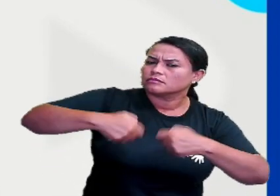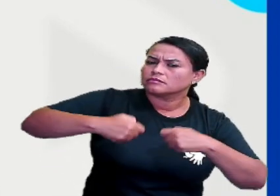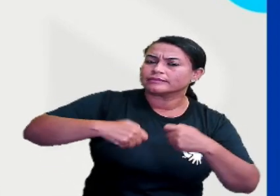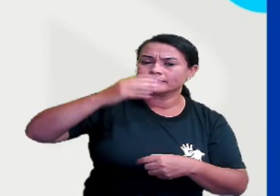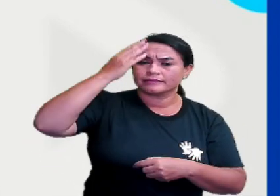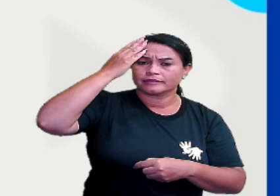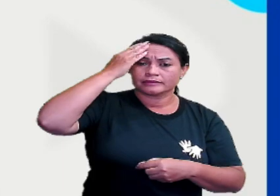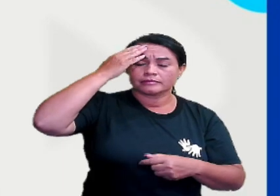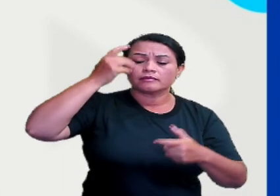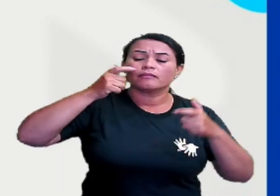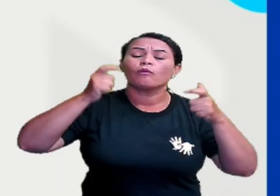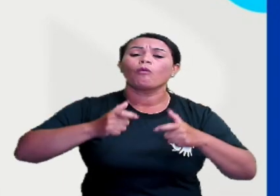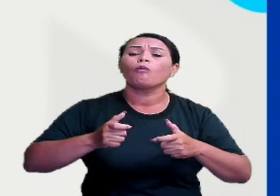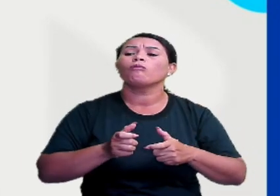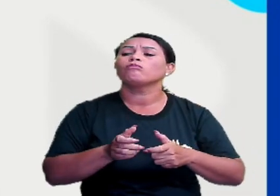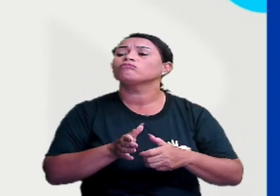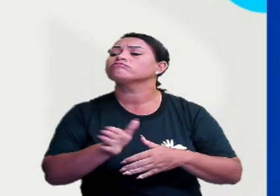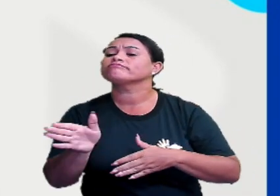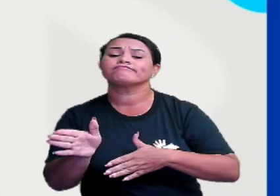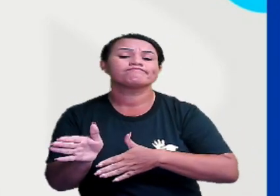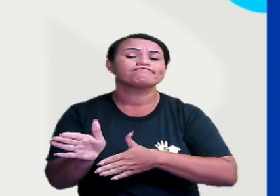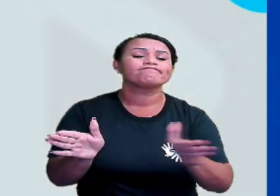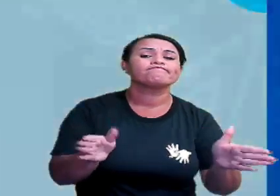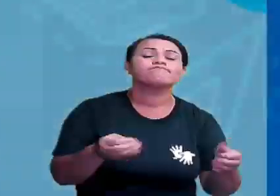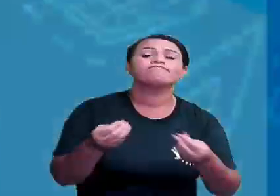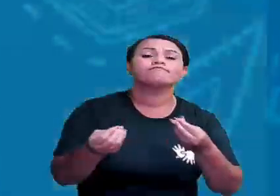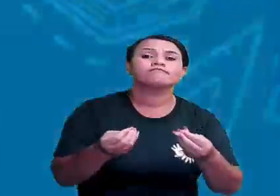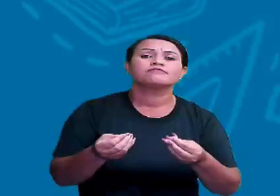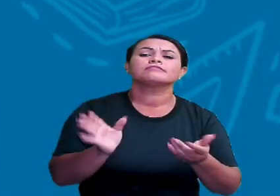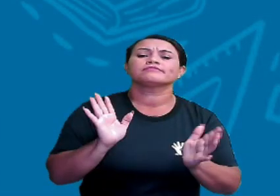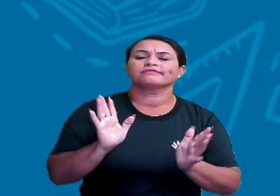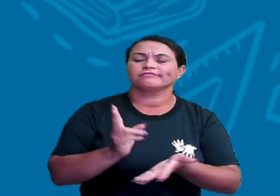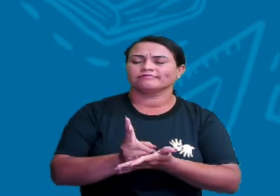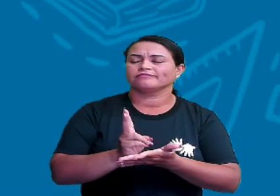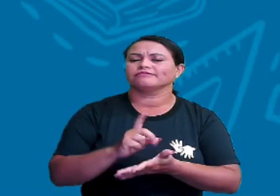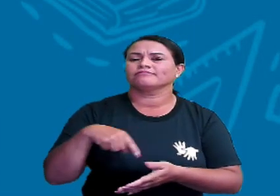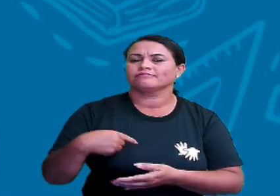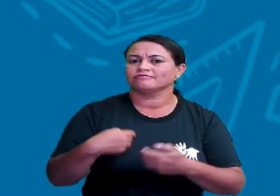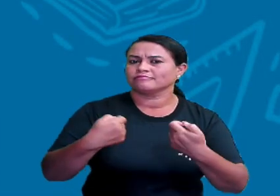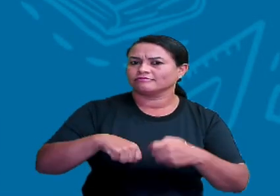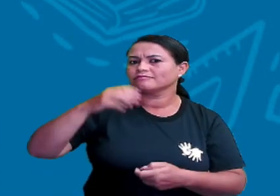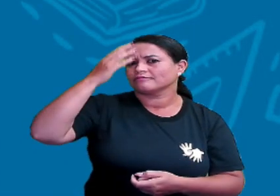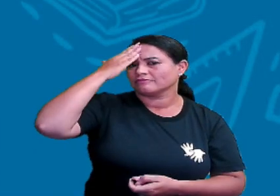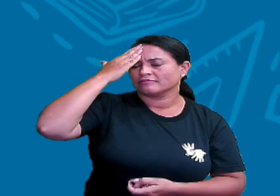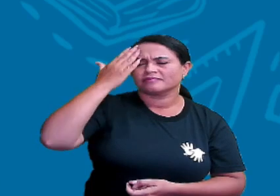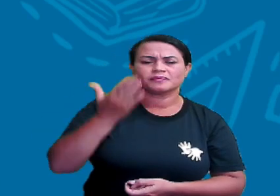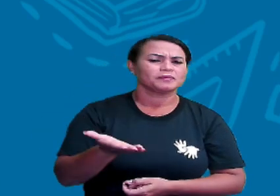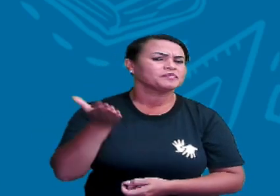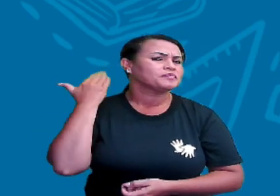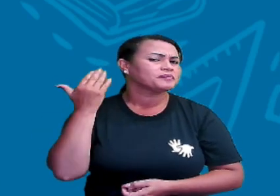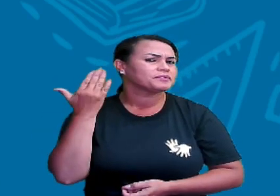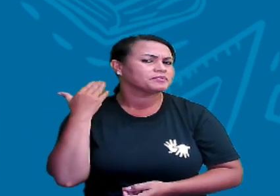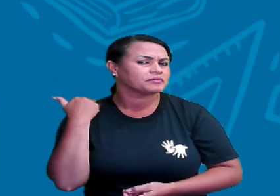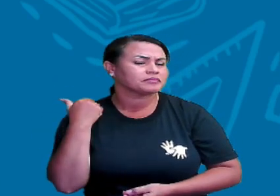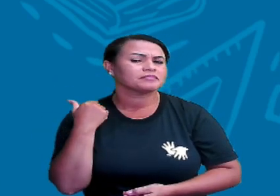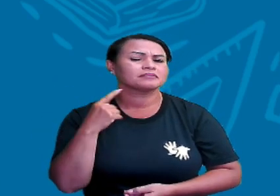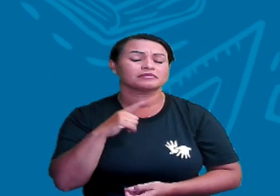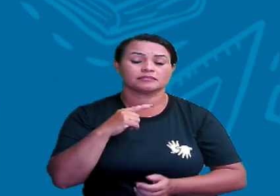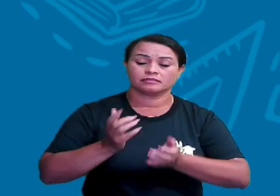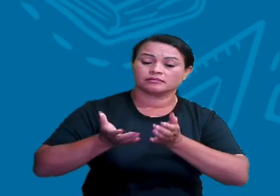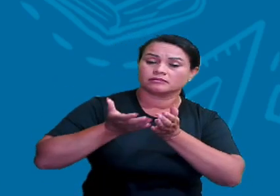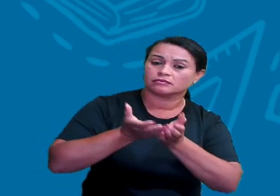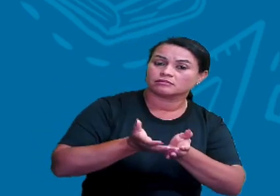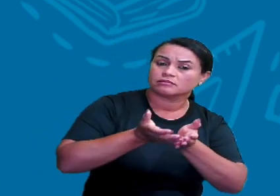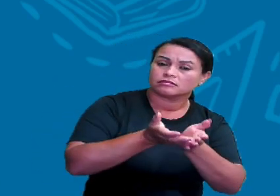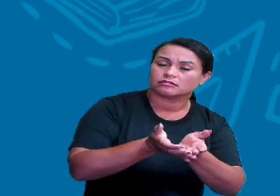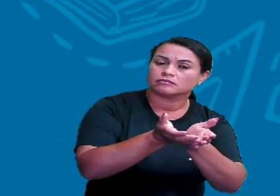saber para onde estamos indo, ela sempre esteve conosco, né? Então, antigamente, nas grandes navegações,